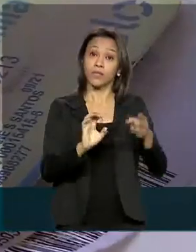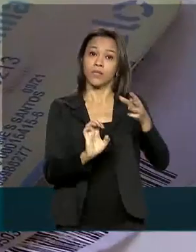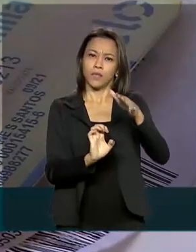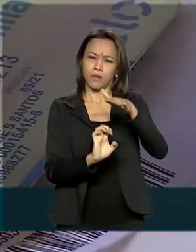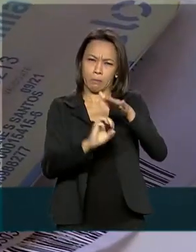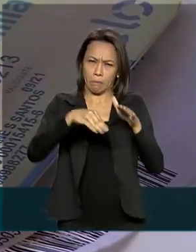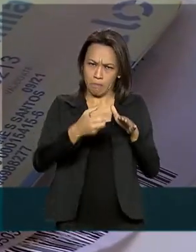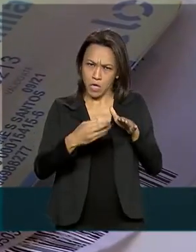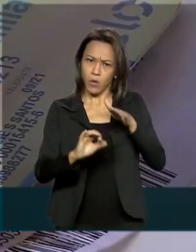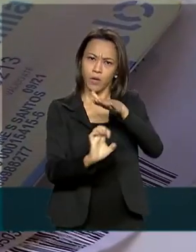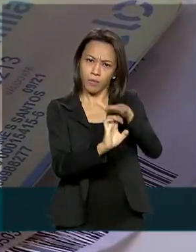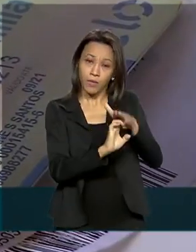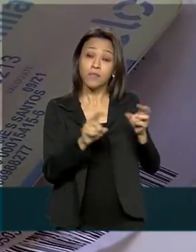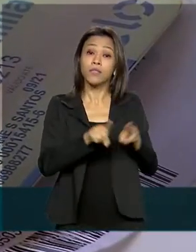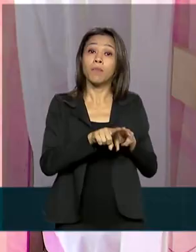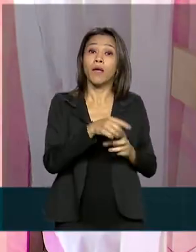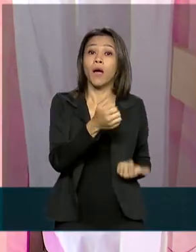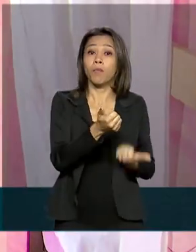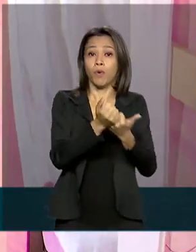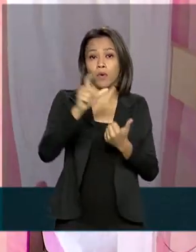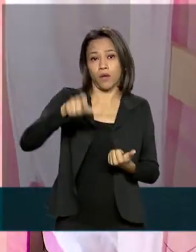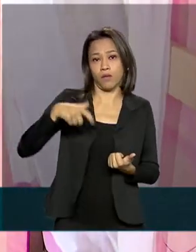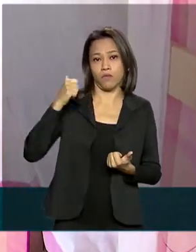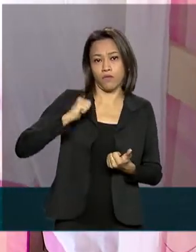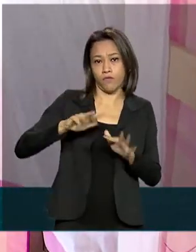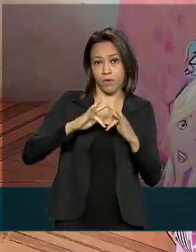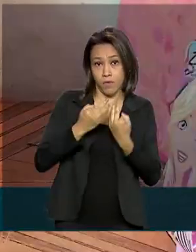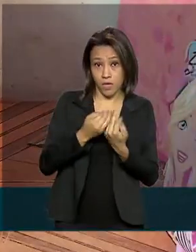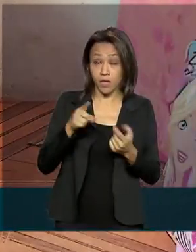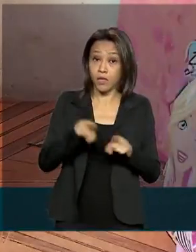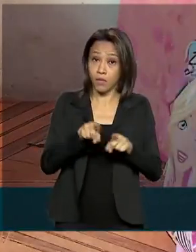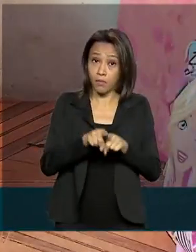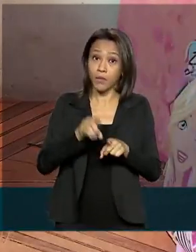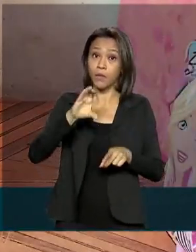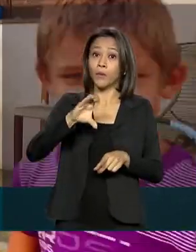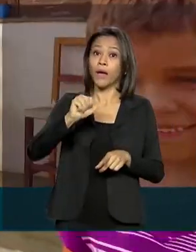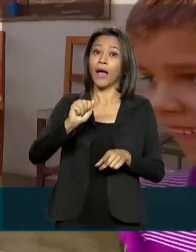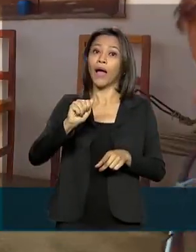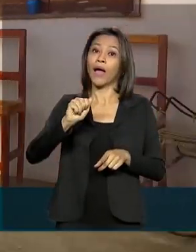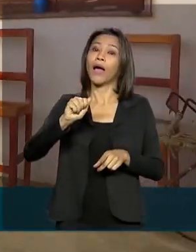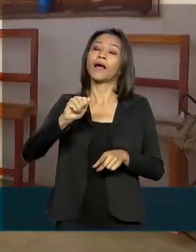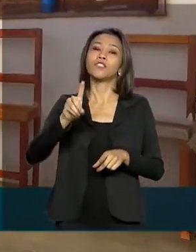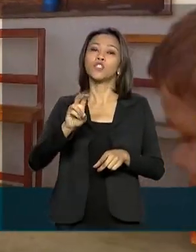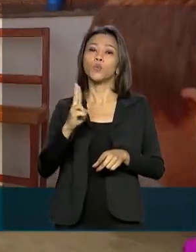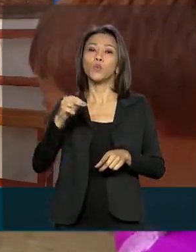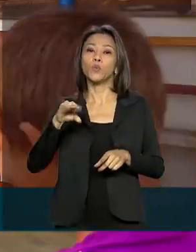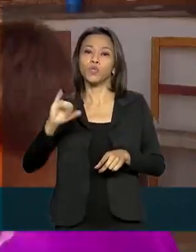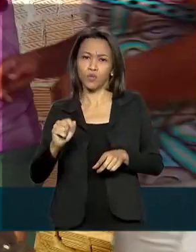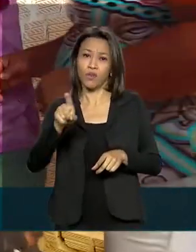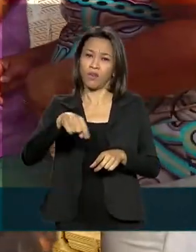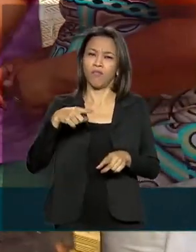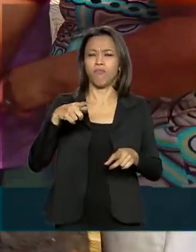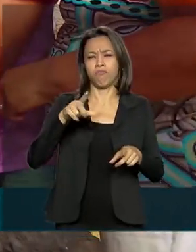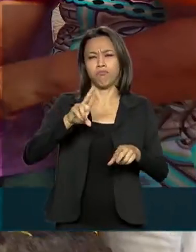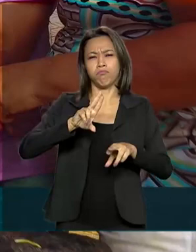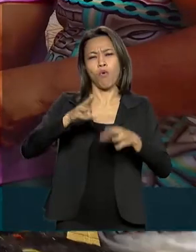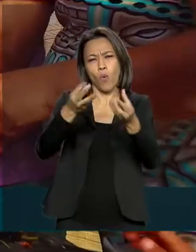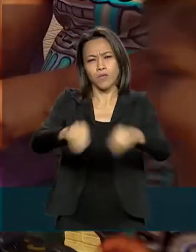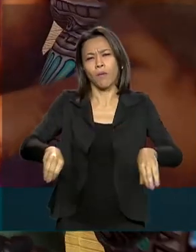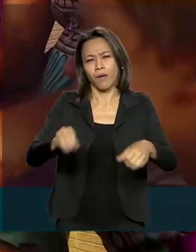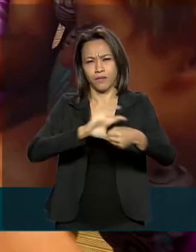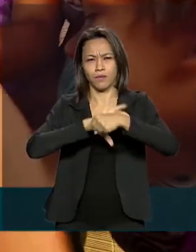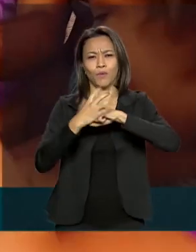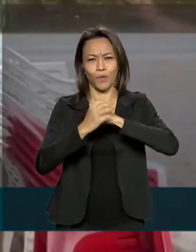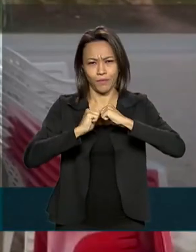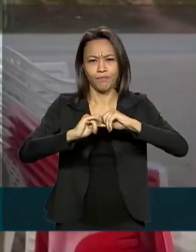beneficiários do Bolsa Família e do Cadastro Único, que foram afetados pela crise econômica causada pela pandemia do novo